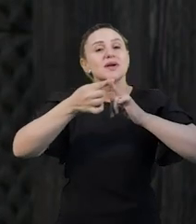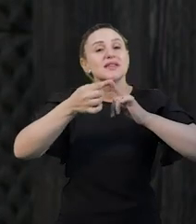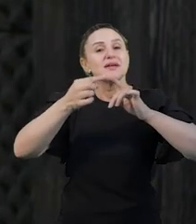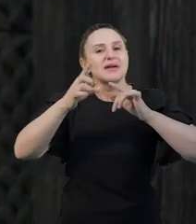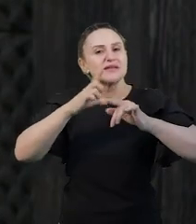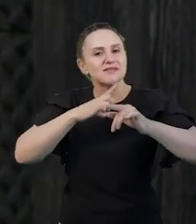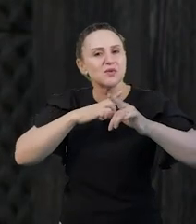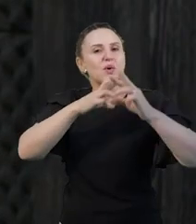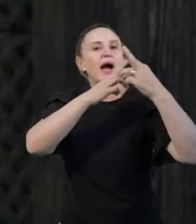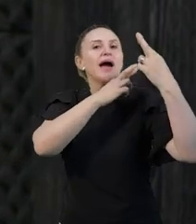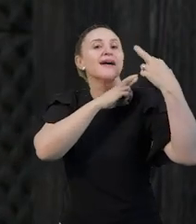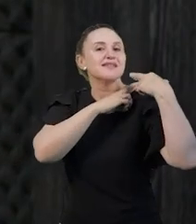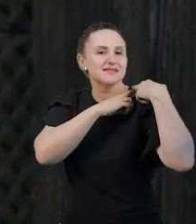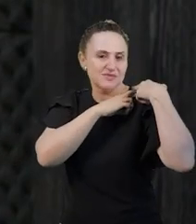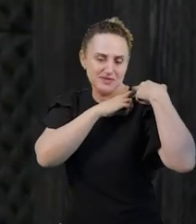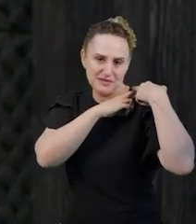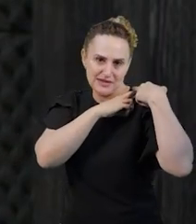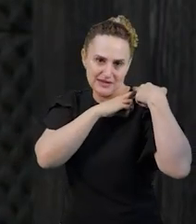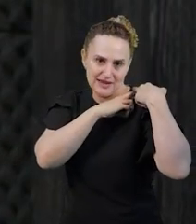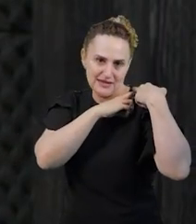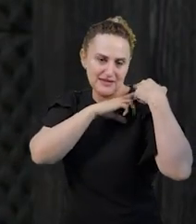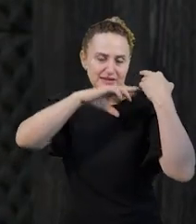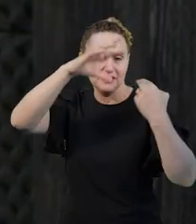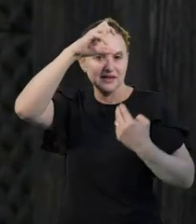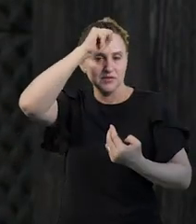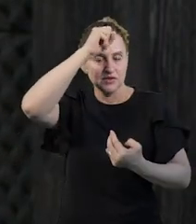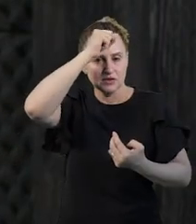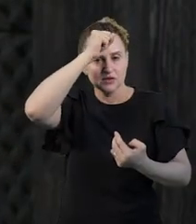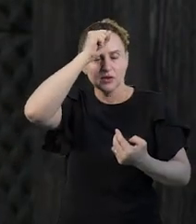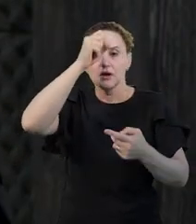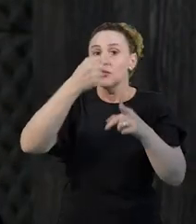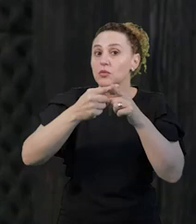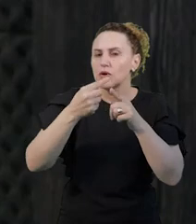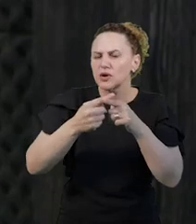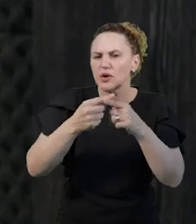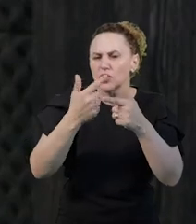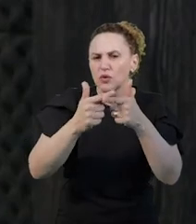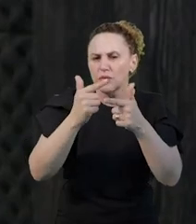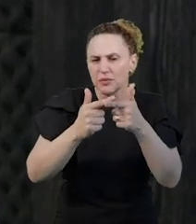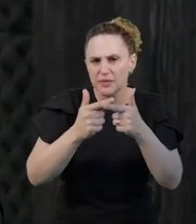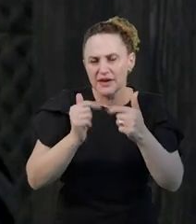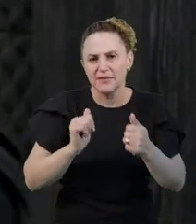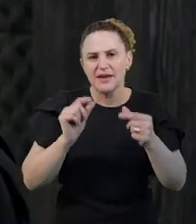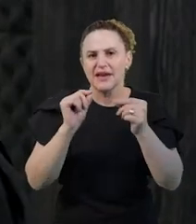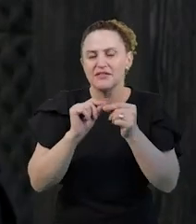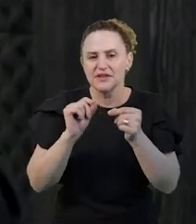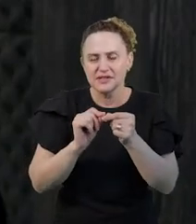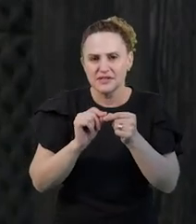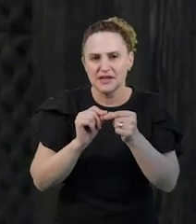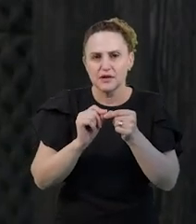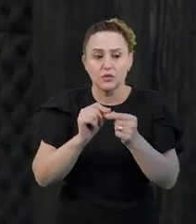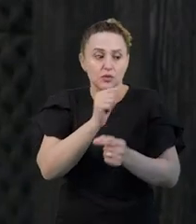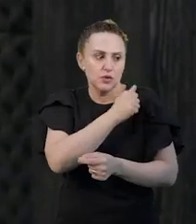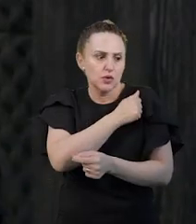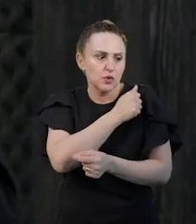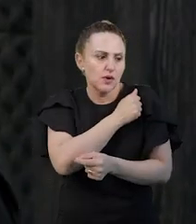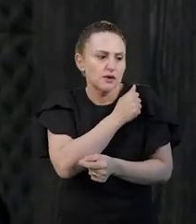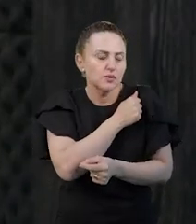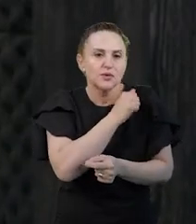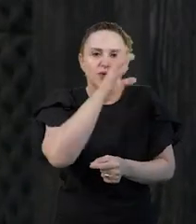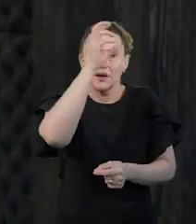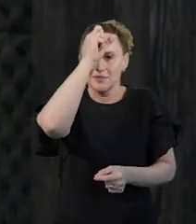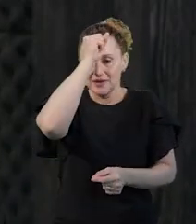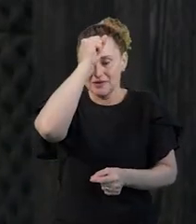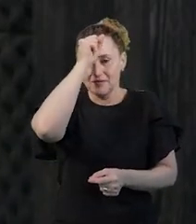Porque, veja, o grande problema dos nossos professores é fazer com que o aluno aprenda. Tem que fazer o aluno se motivar.